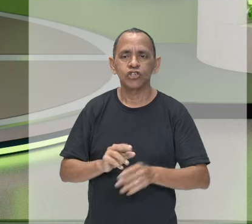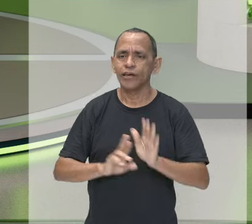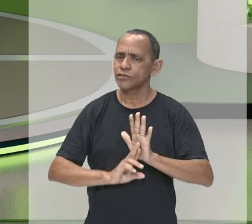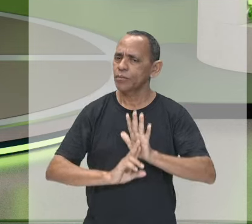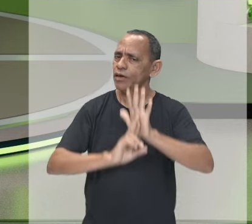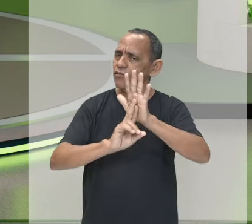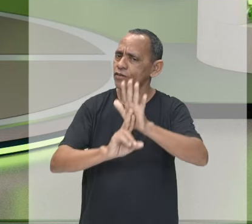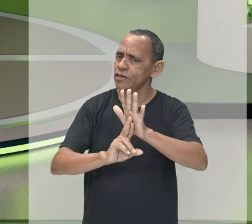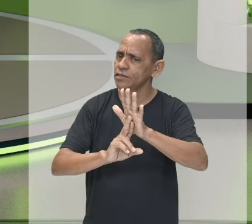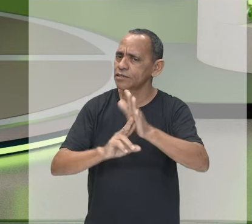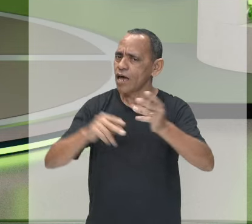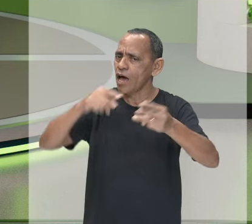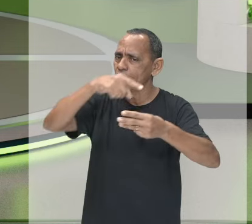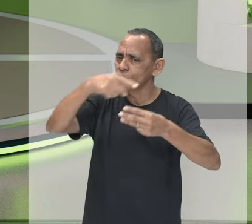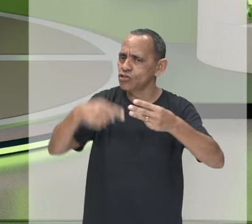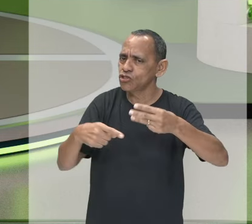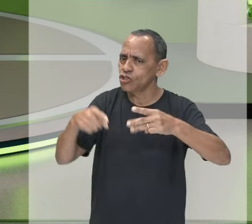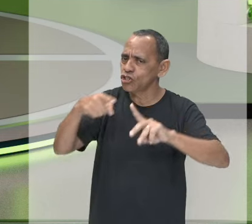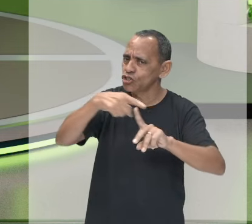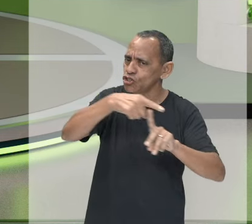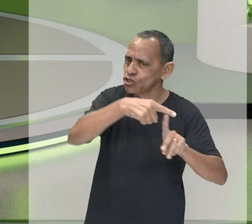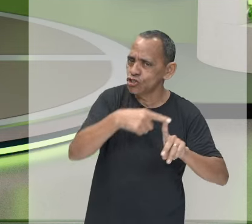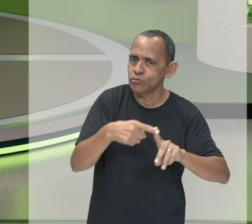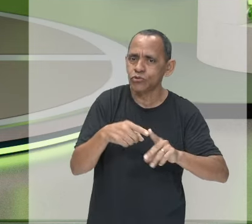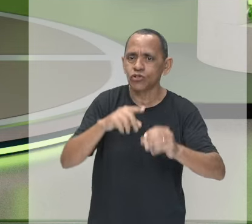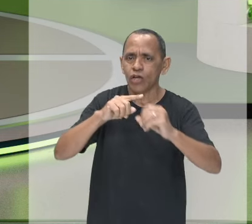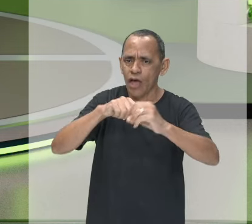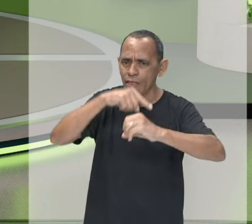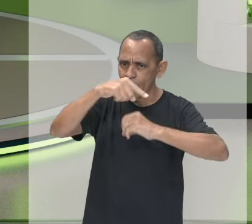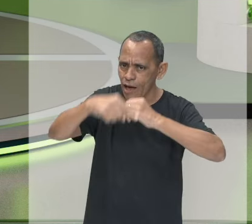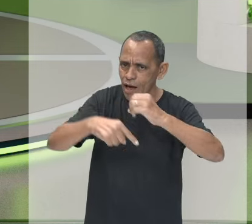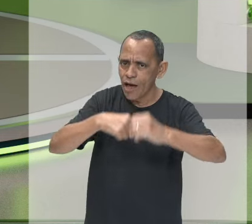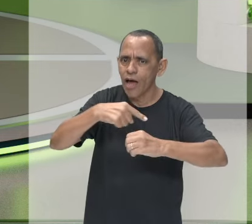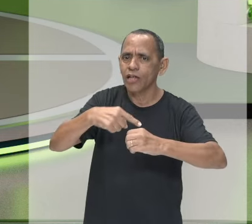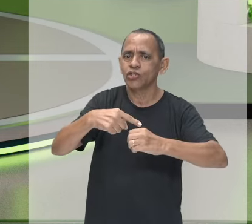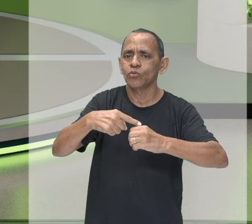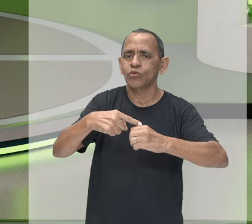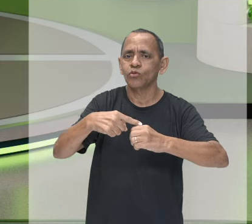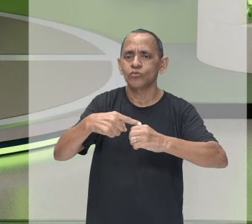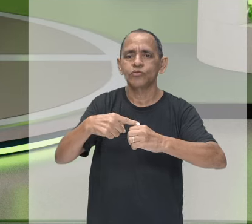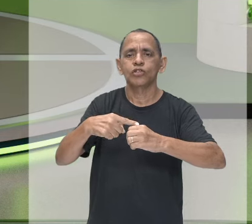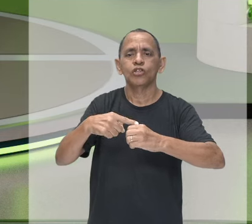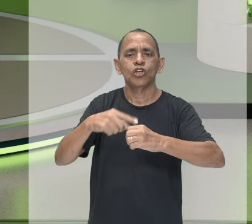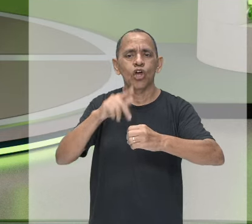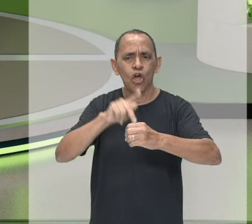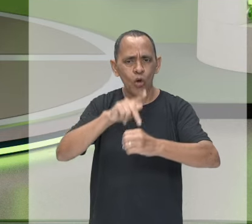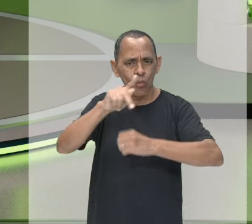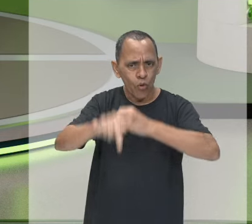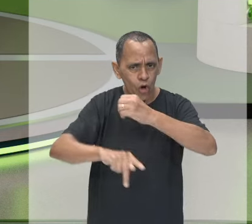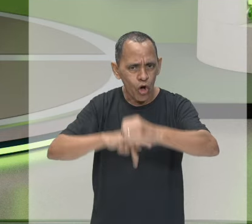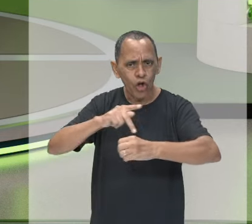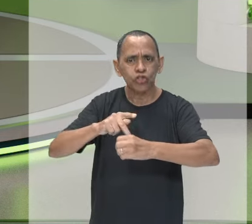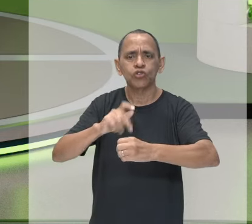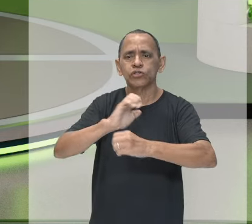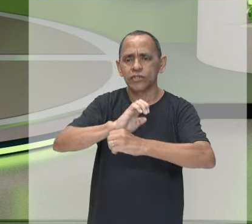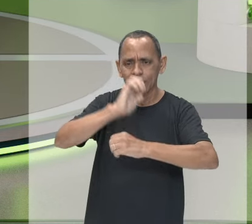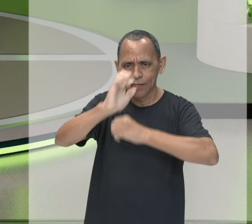E quando se fala do átomo, nós vamos estudar, principalmente aqui na